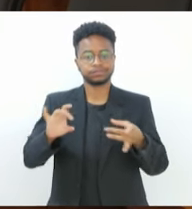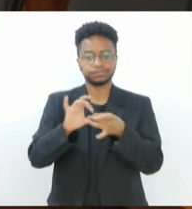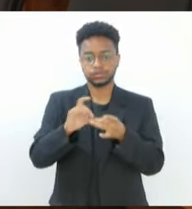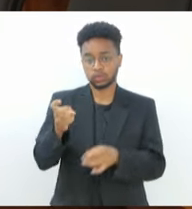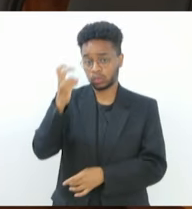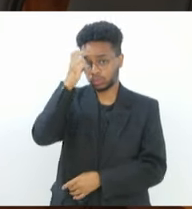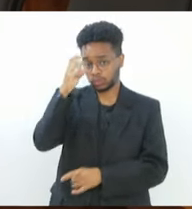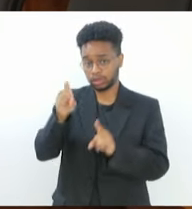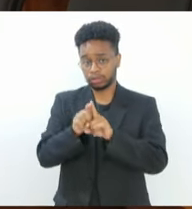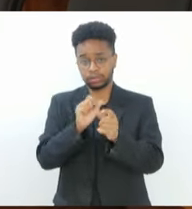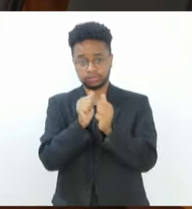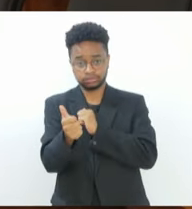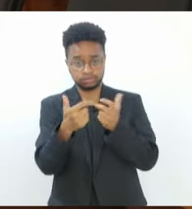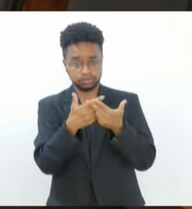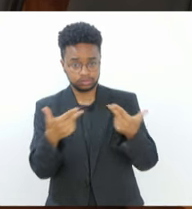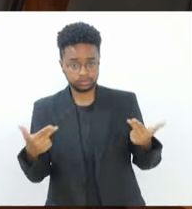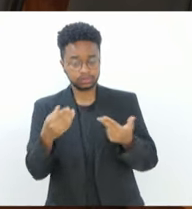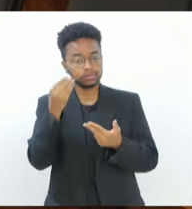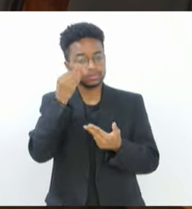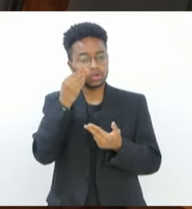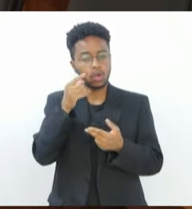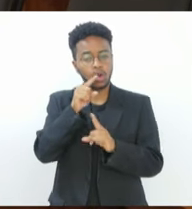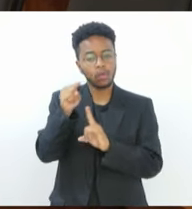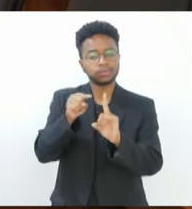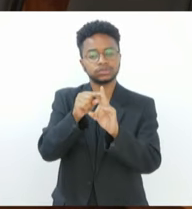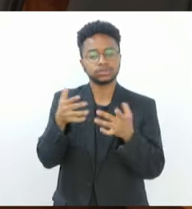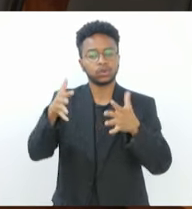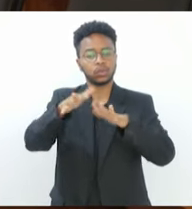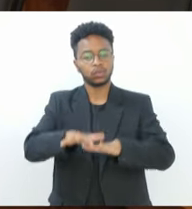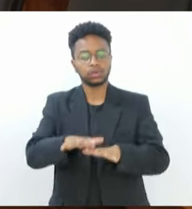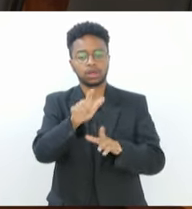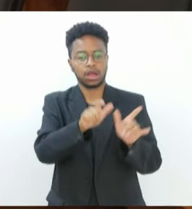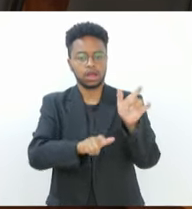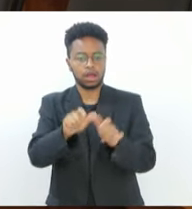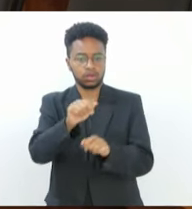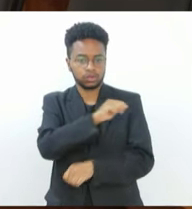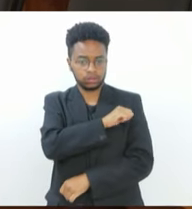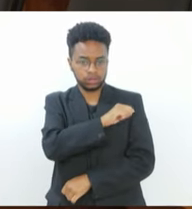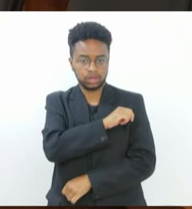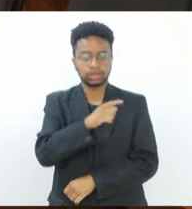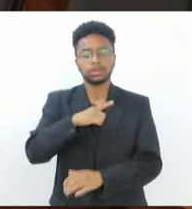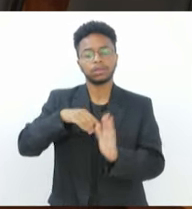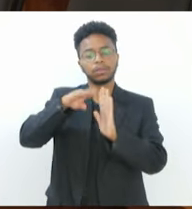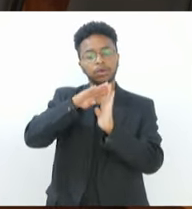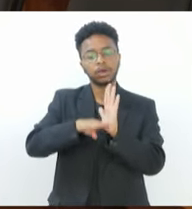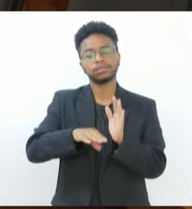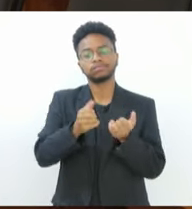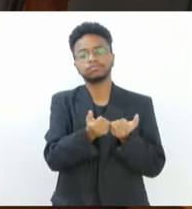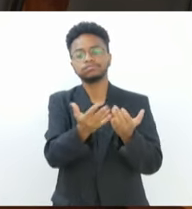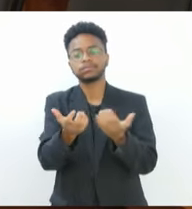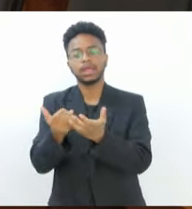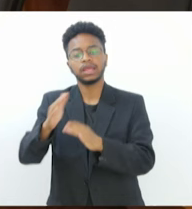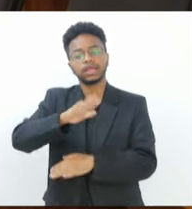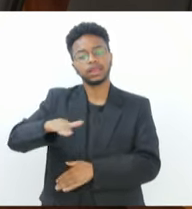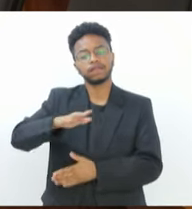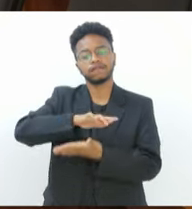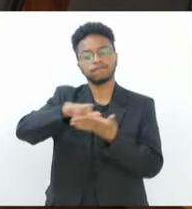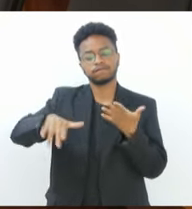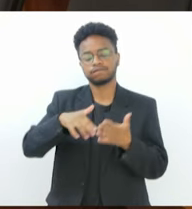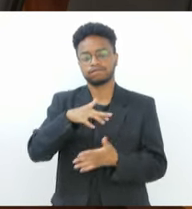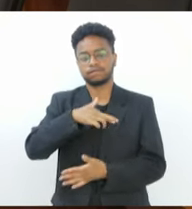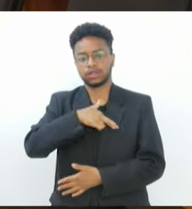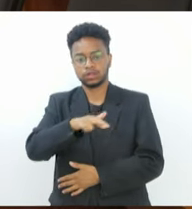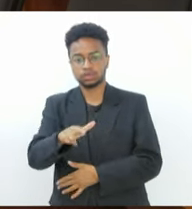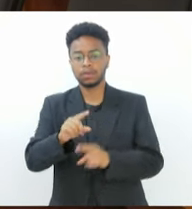e esportivas para a inclusão dos alunos. O programa será oferecido para todas as crianças de diferentes religiões e a participação